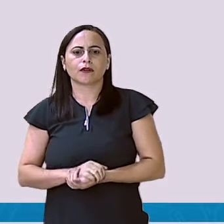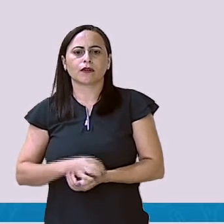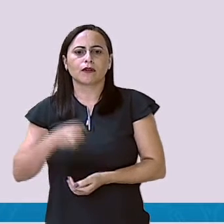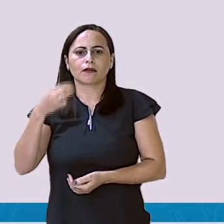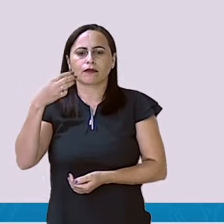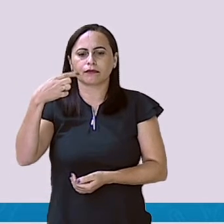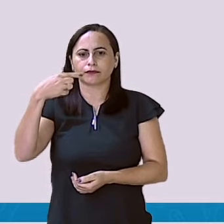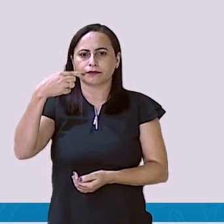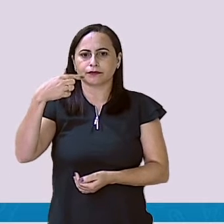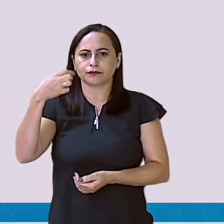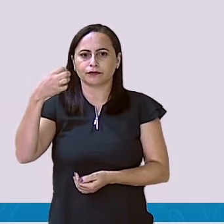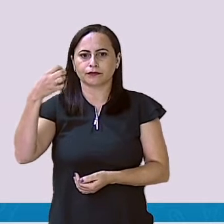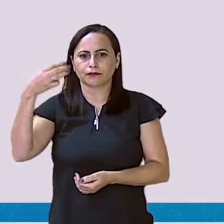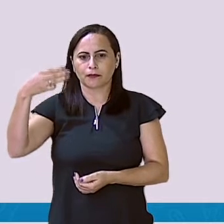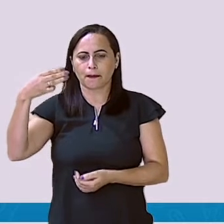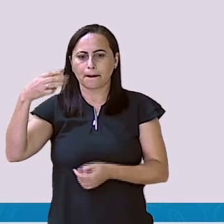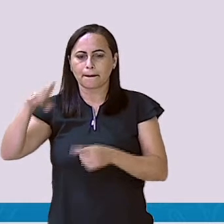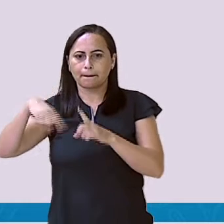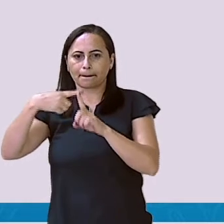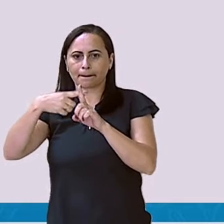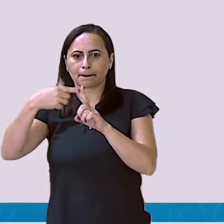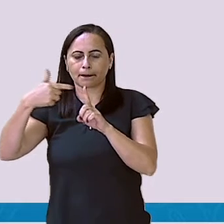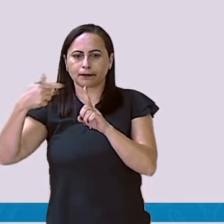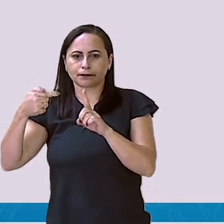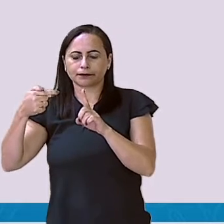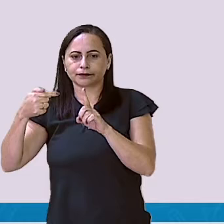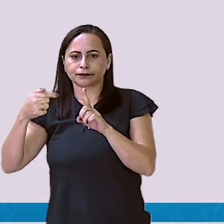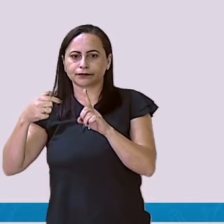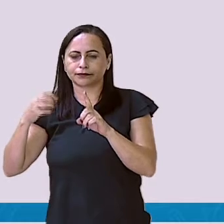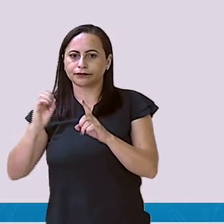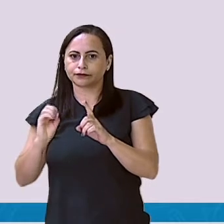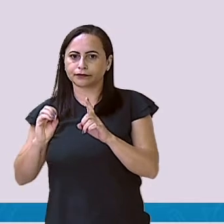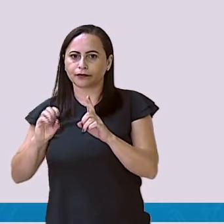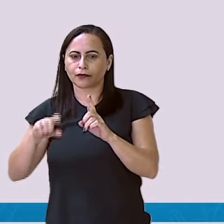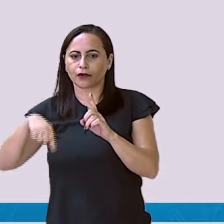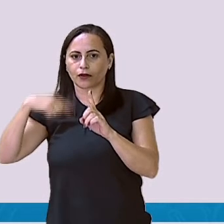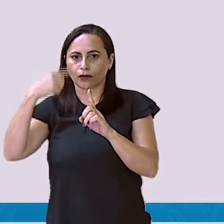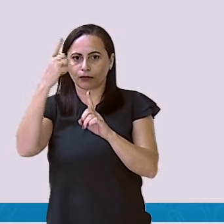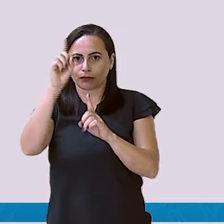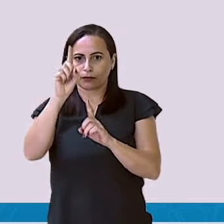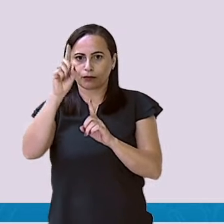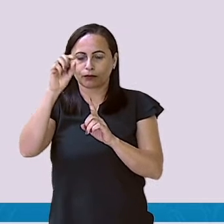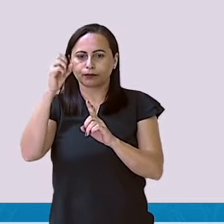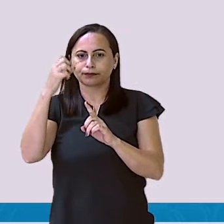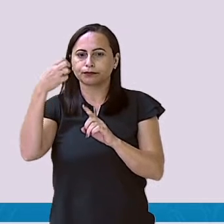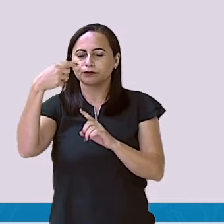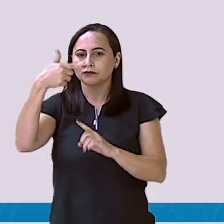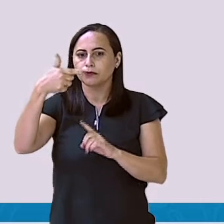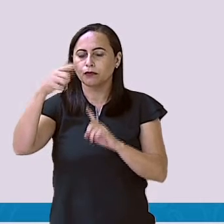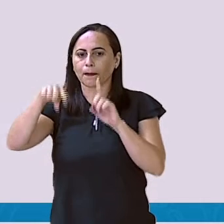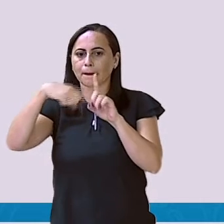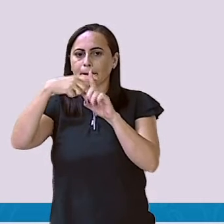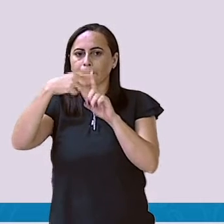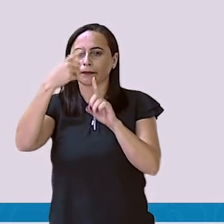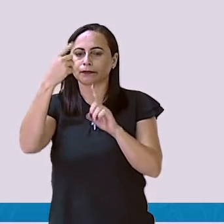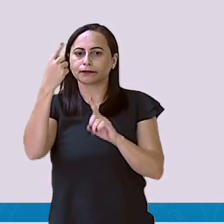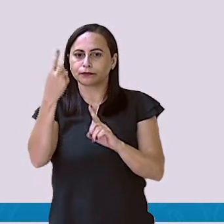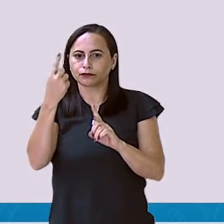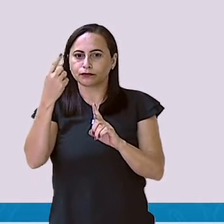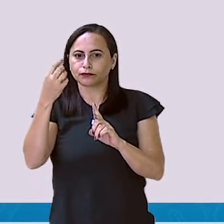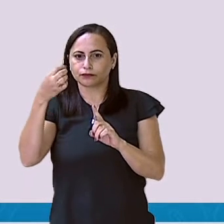10. Vai 1. 2 mais 1, 3. E 3 mais 7, 10.